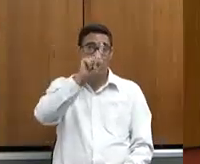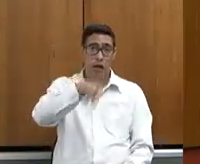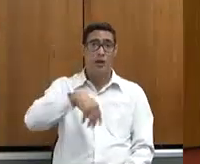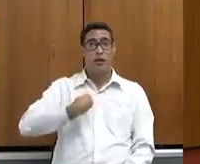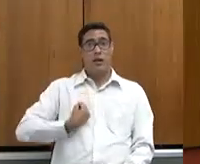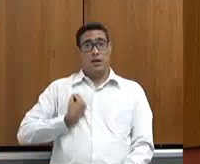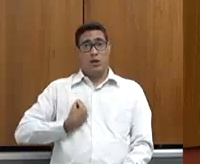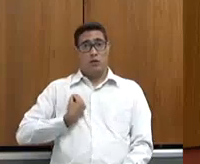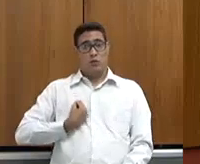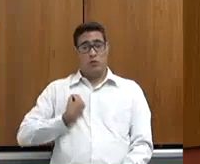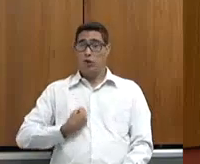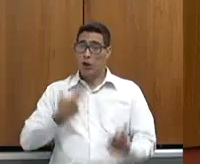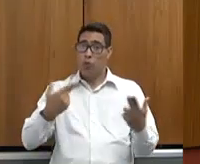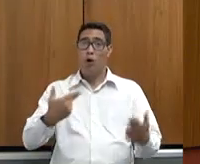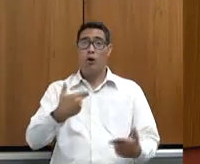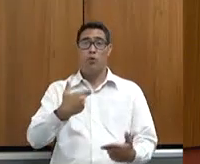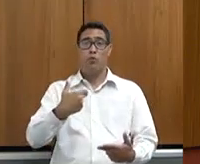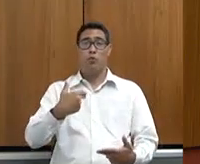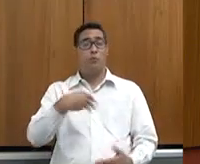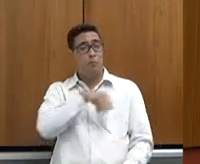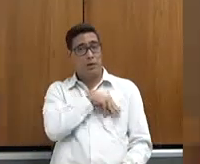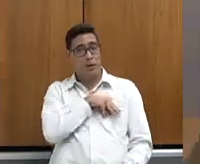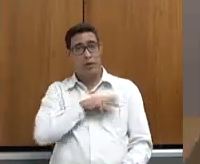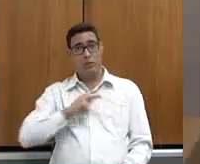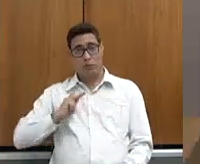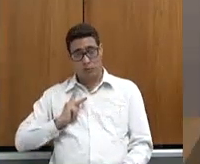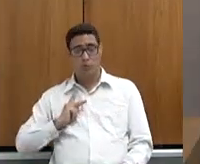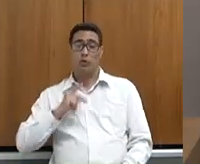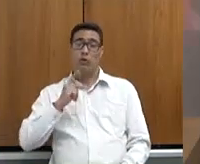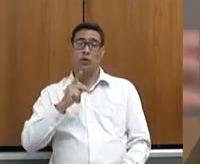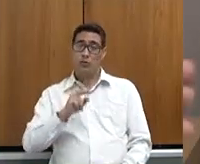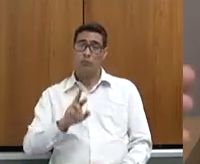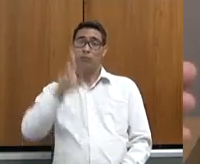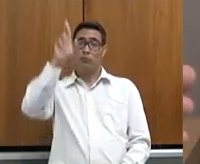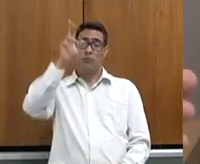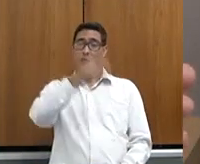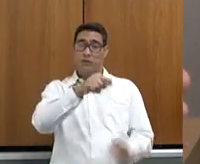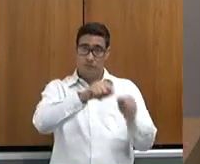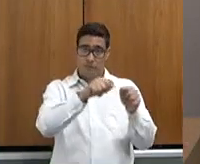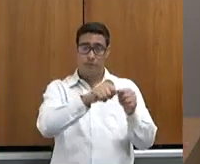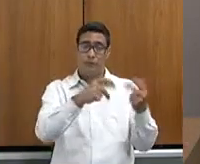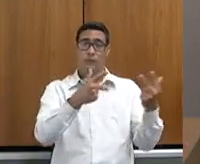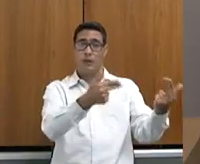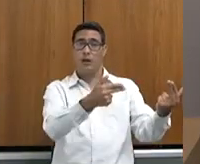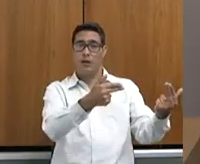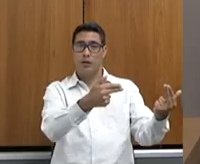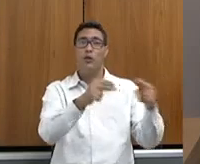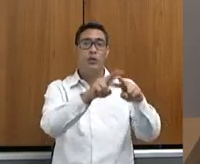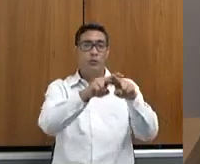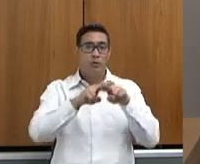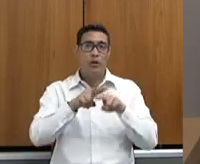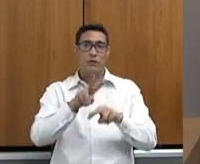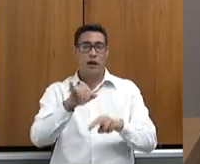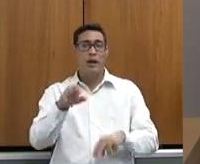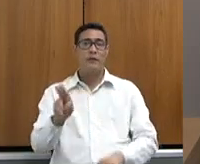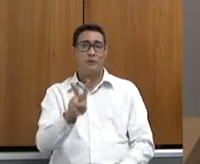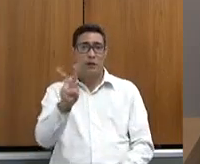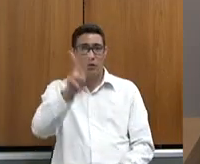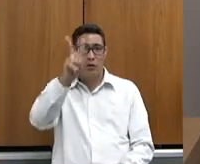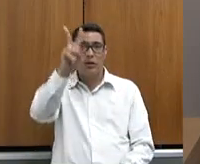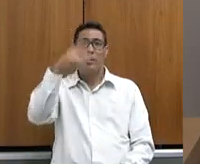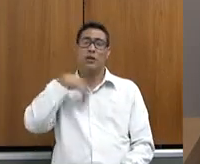o Ministério faz com a gente aqui. Então, esse é um passo maior que nós pretendemos dar de valorização para a classe,